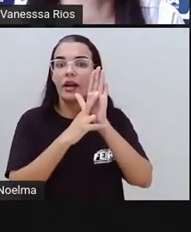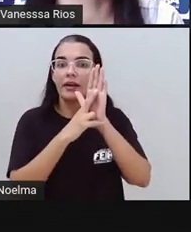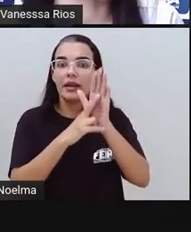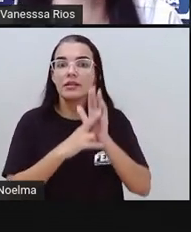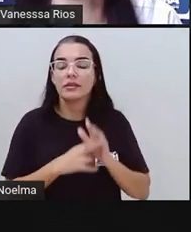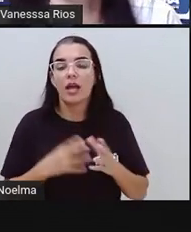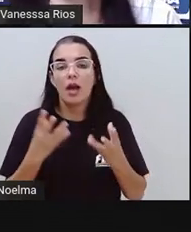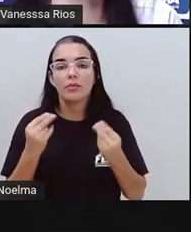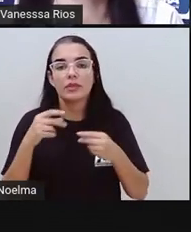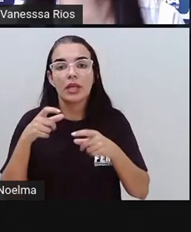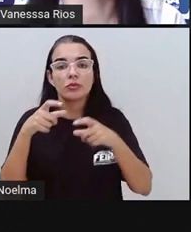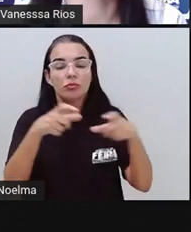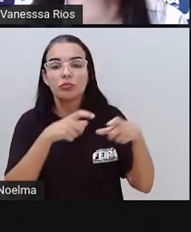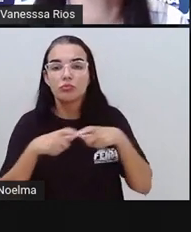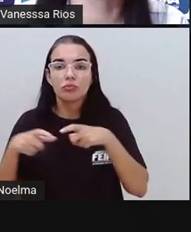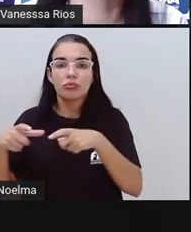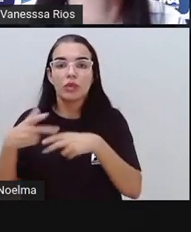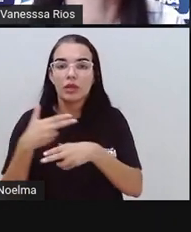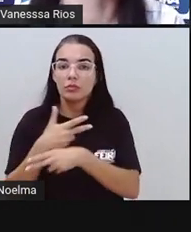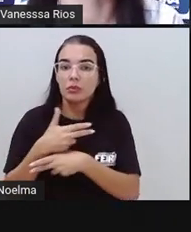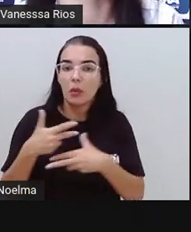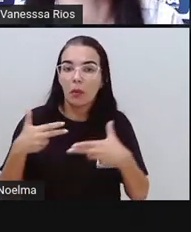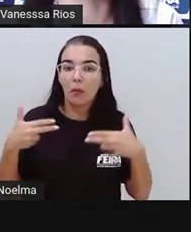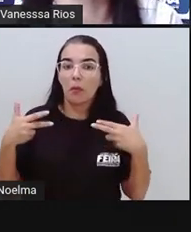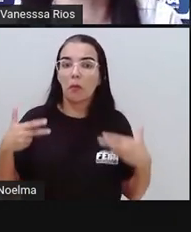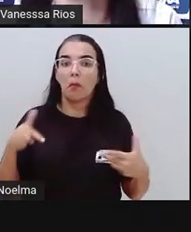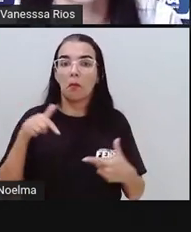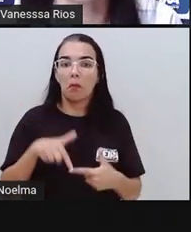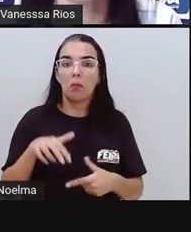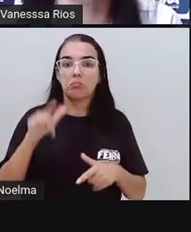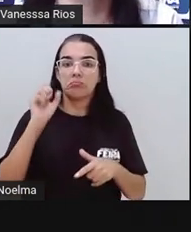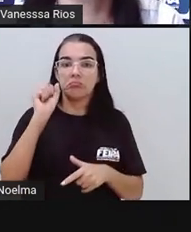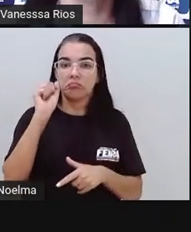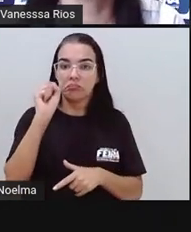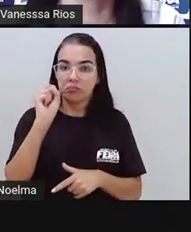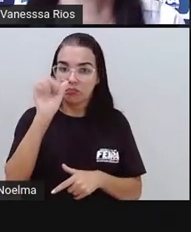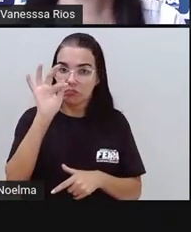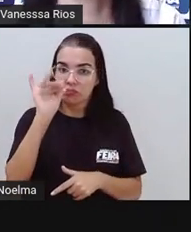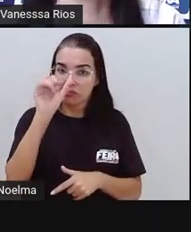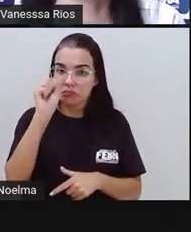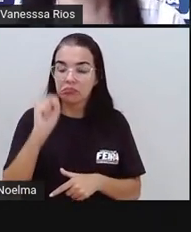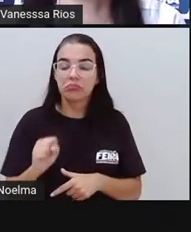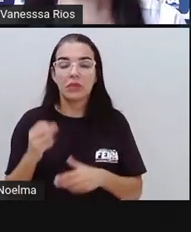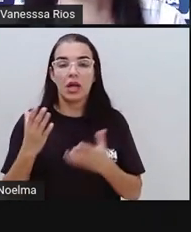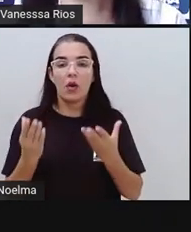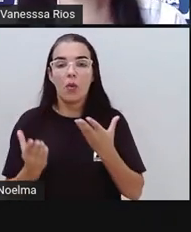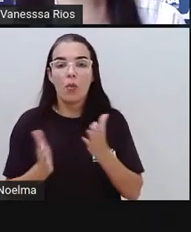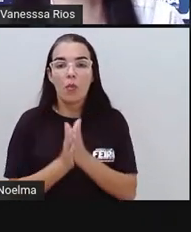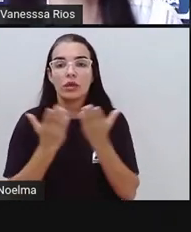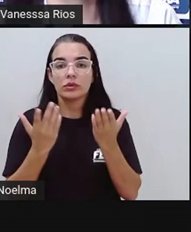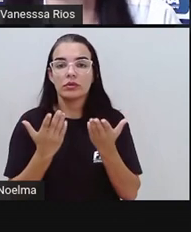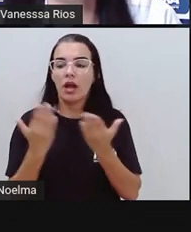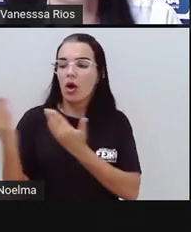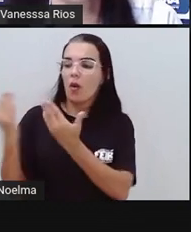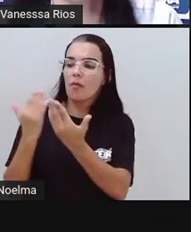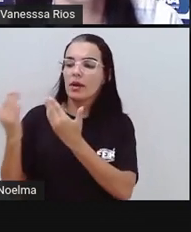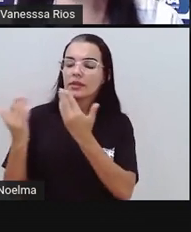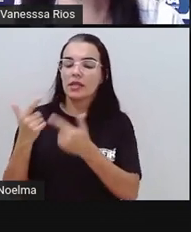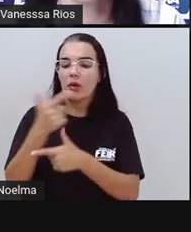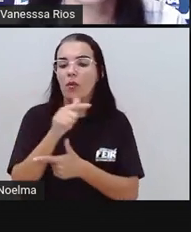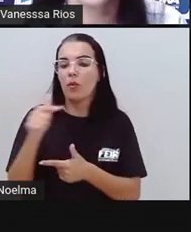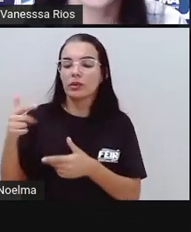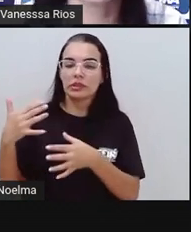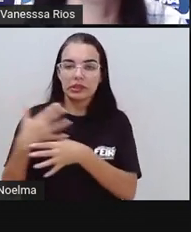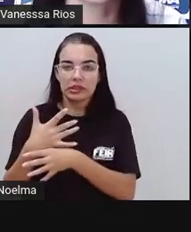situações, em muitas ações, em muitas atividades, quando se compara a outras cidades que